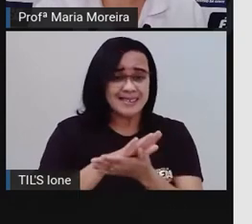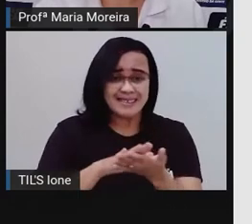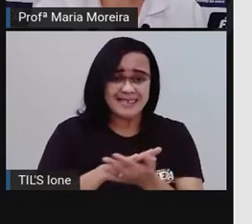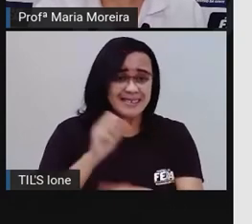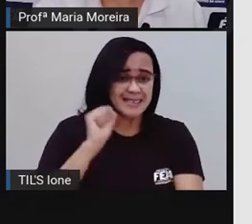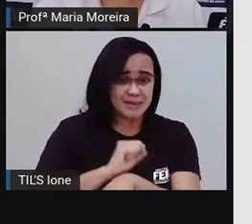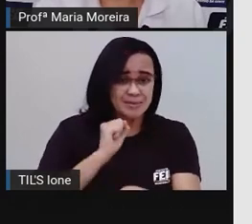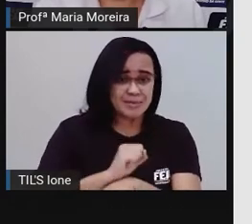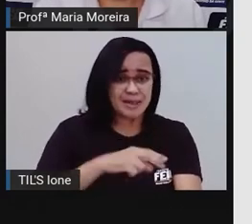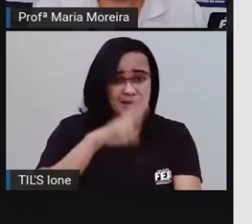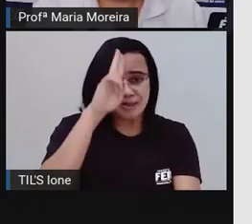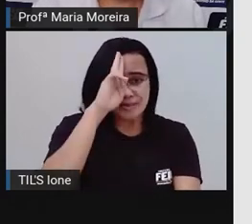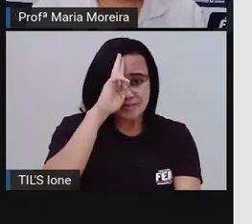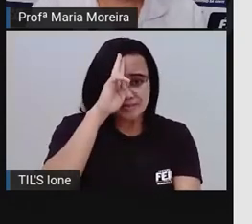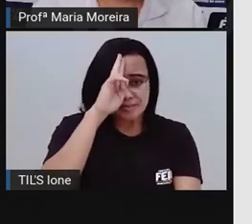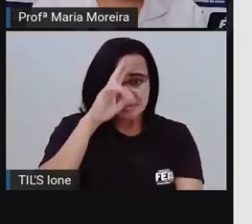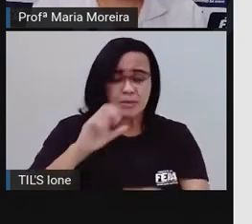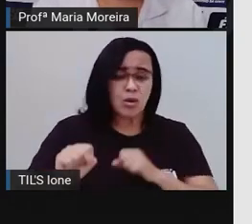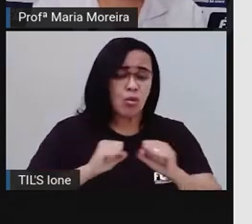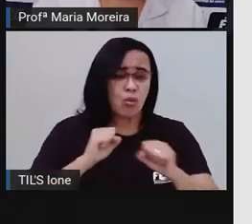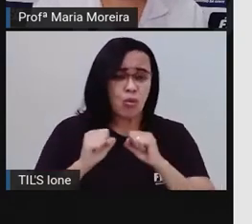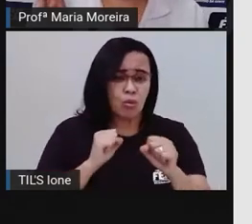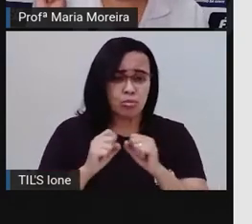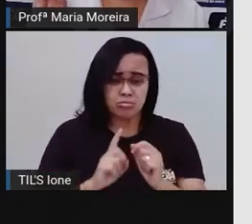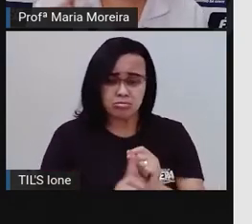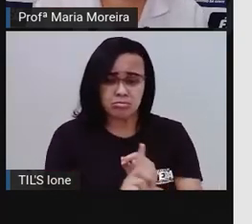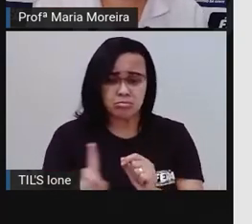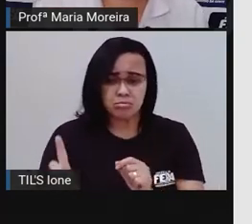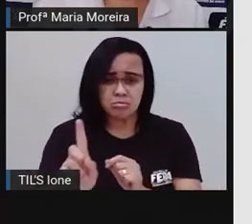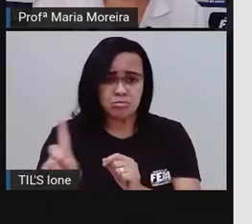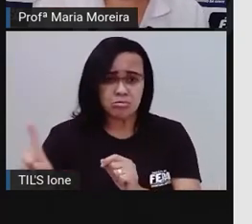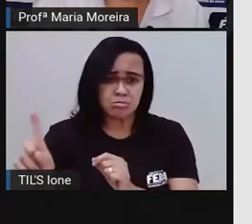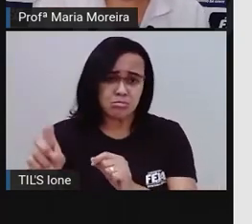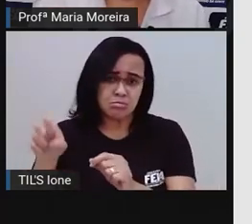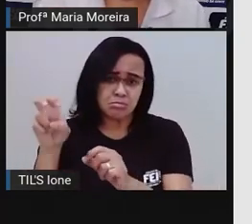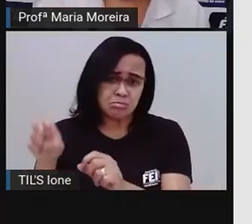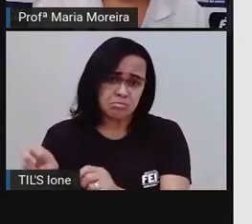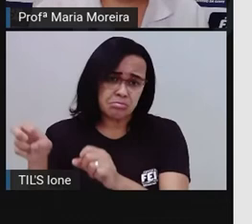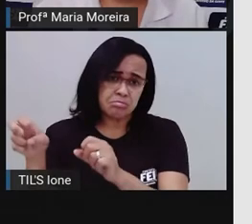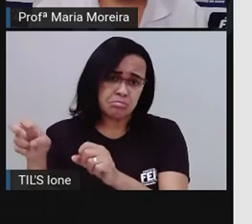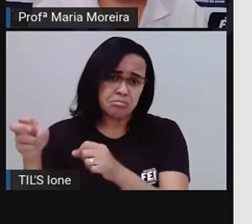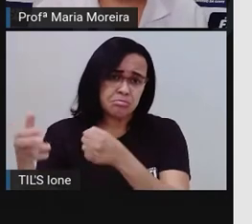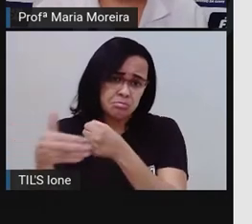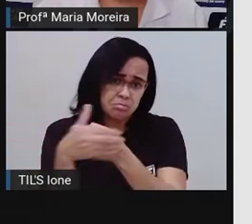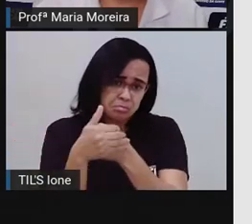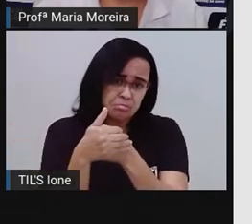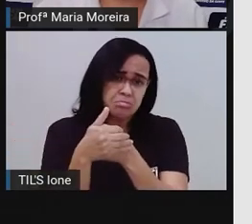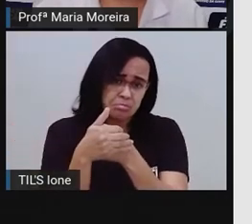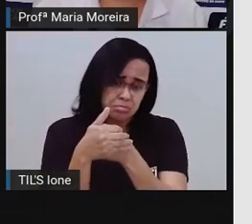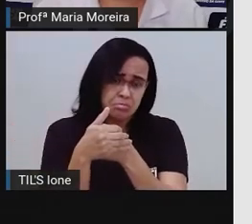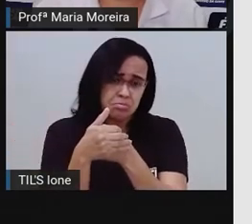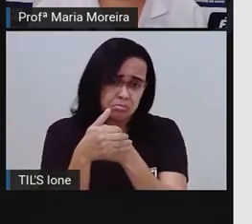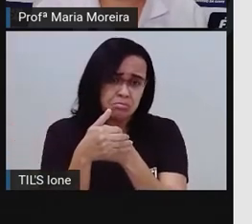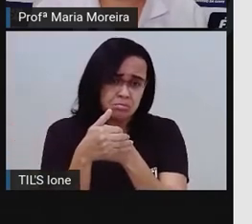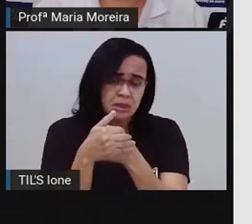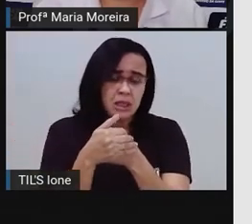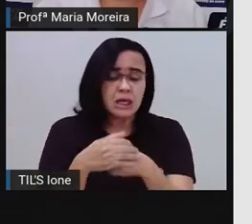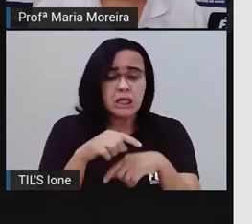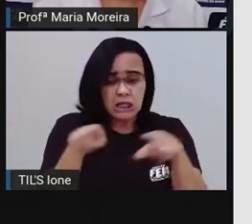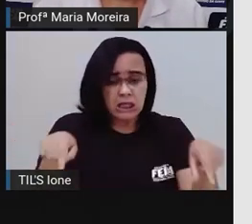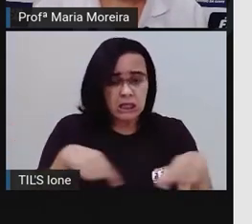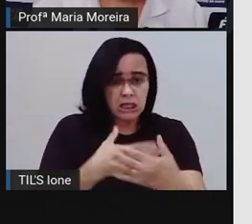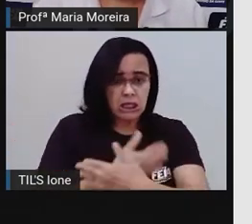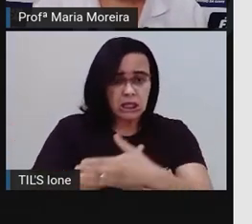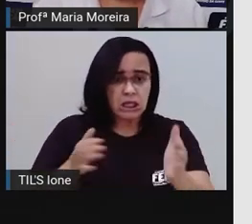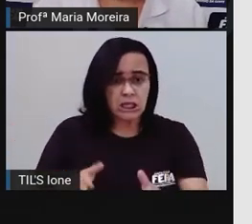almoço. Correu para o seu cantinho lá no terreiro, cantinho feito com um monte de caixas de banana